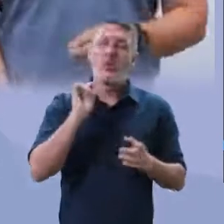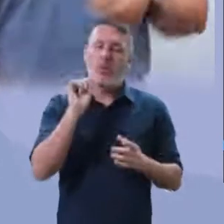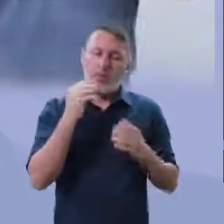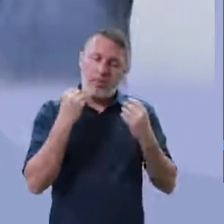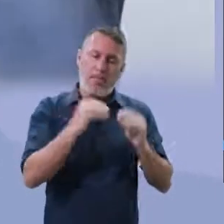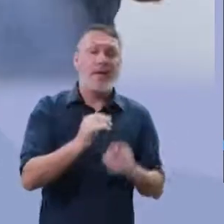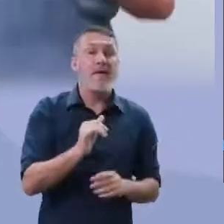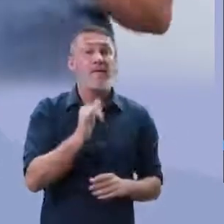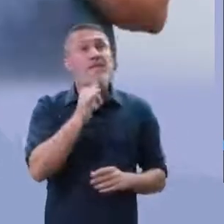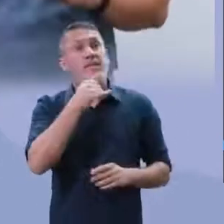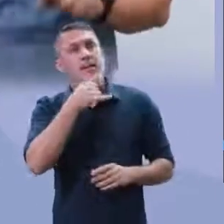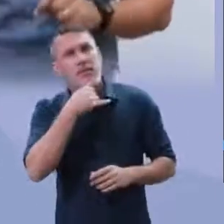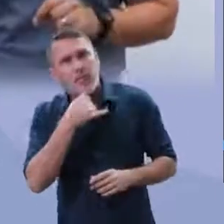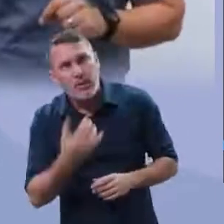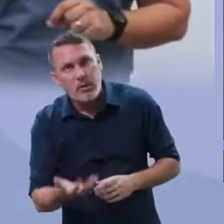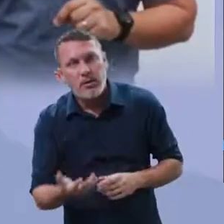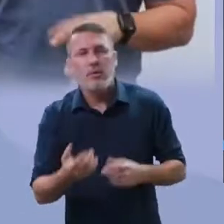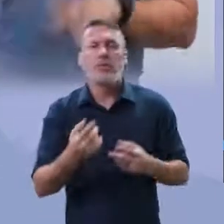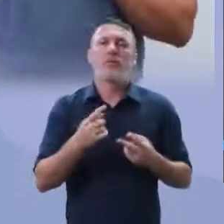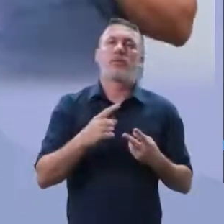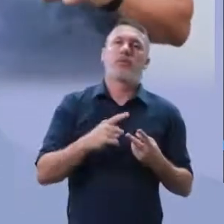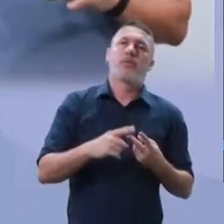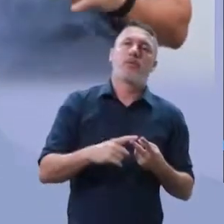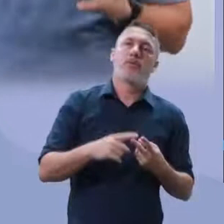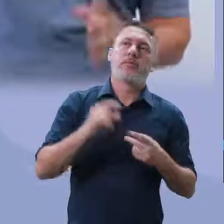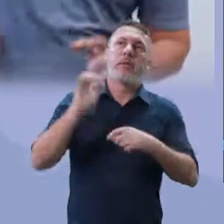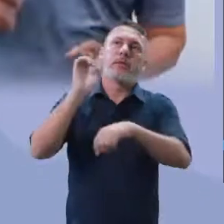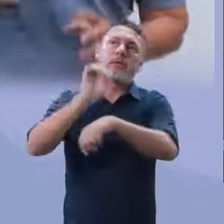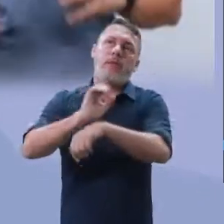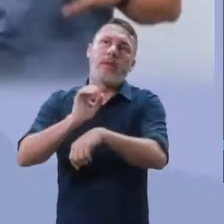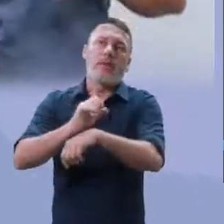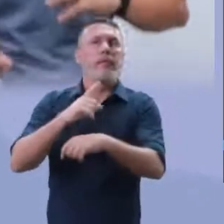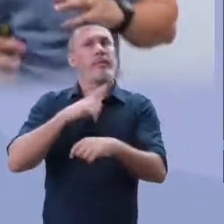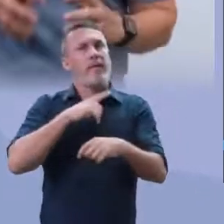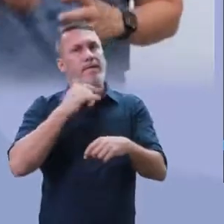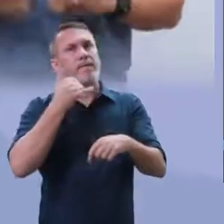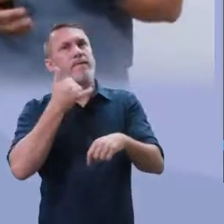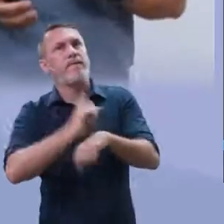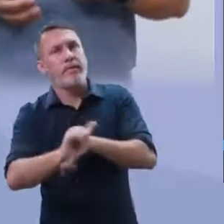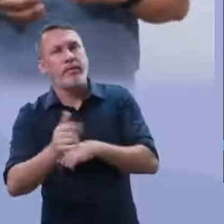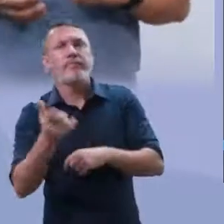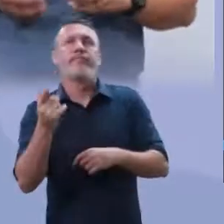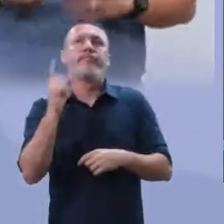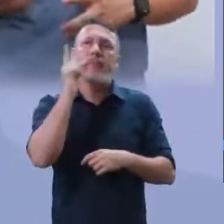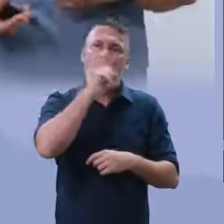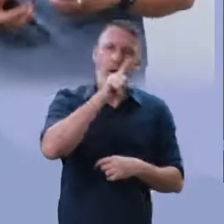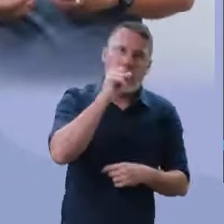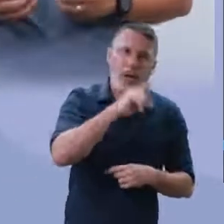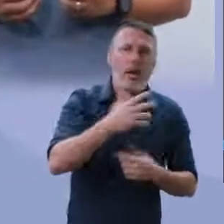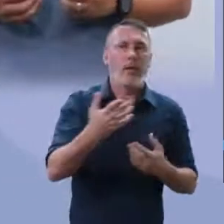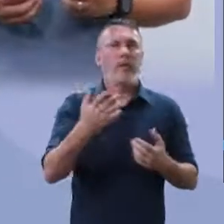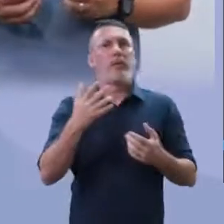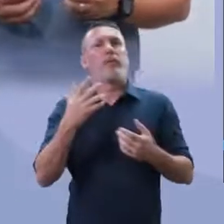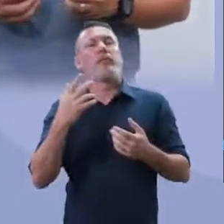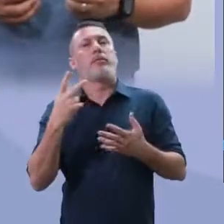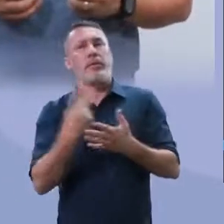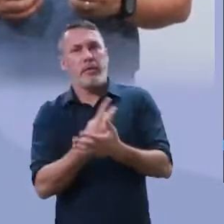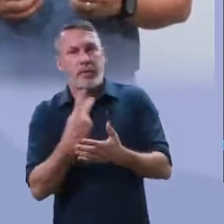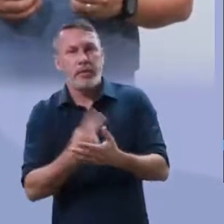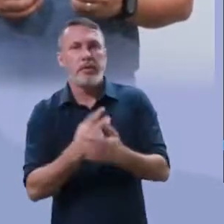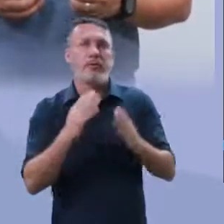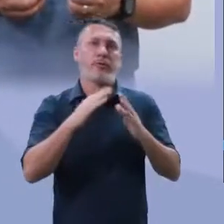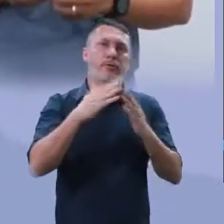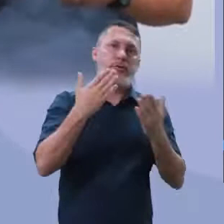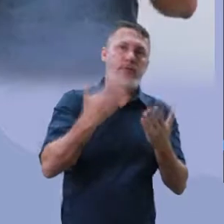falar o seguinte, infelizmente, infelizmente, e o Estado falhou nisso aí, as escolas falharam nisso aí,